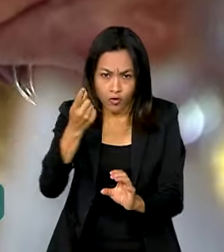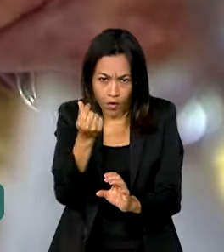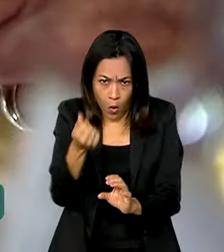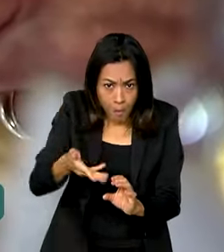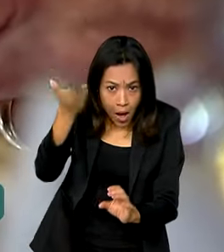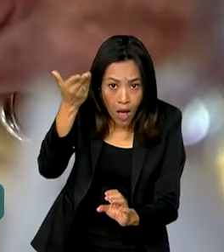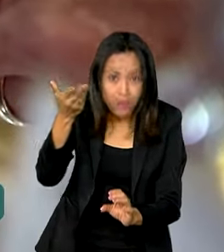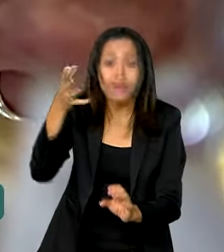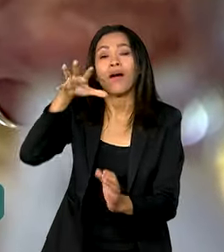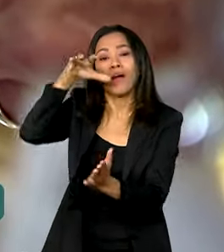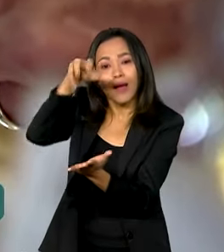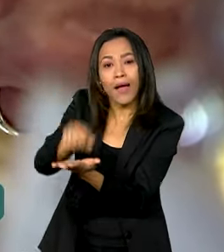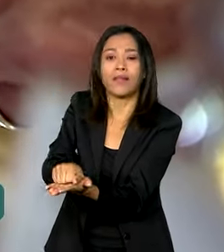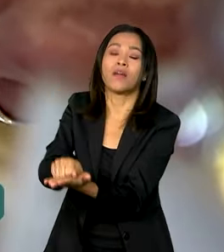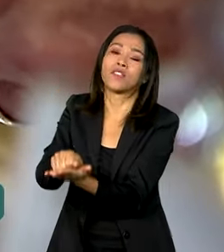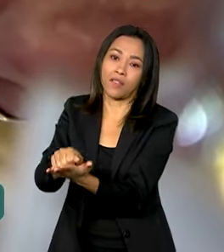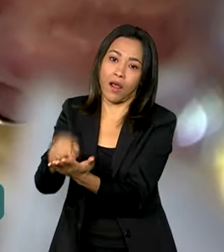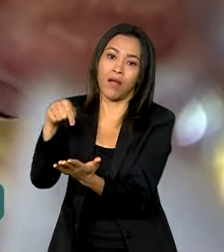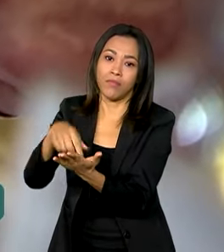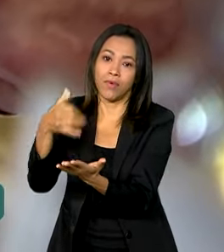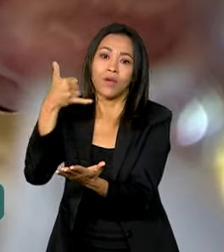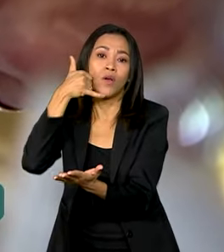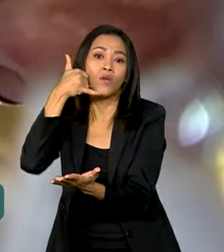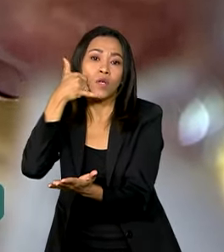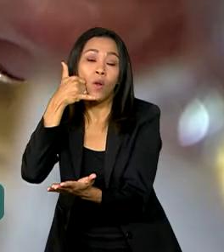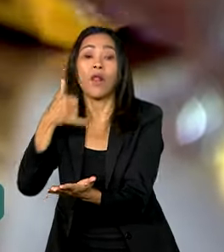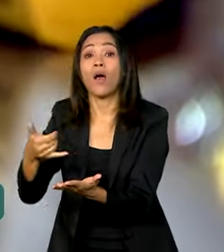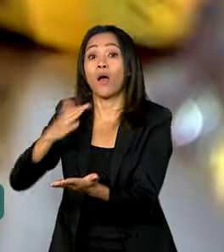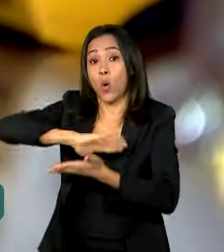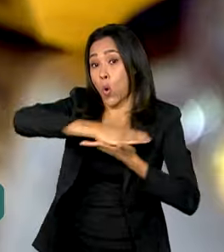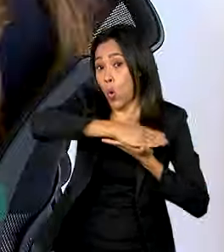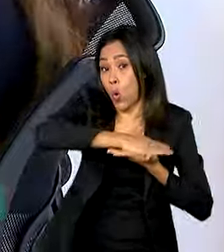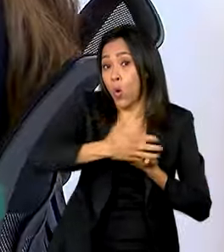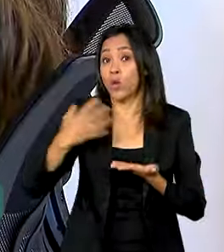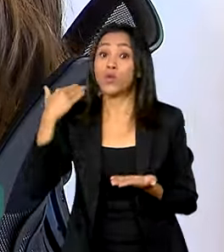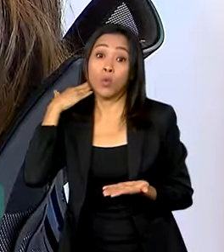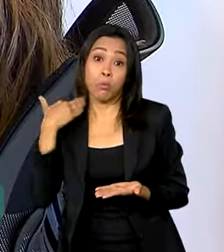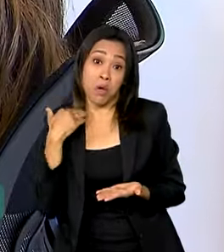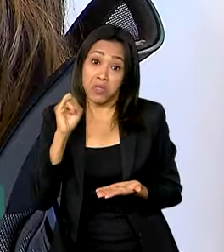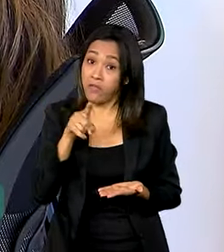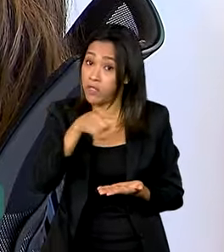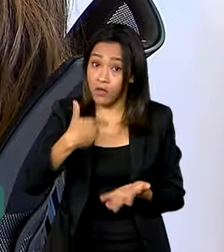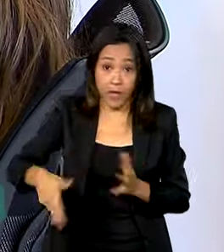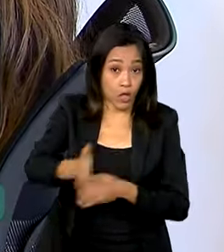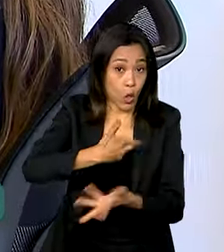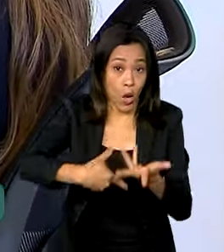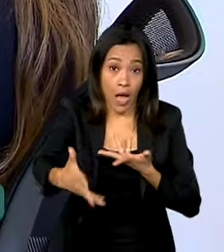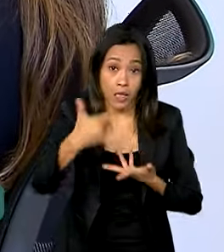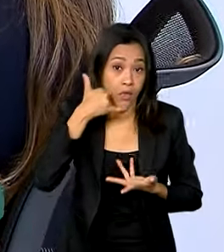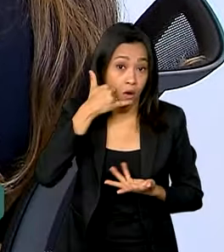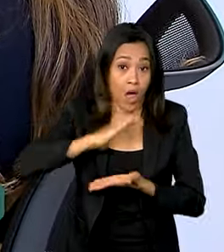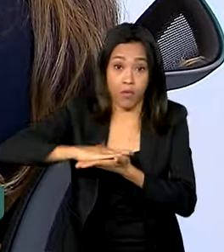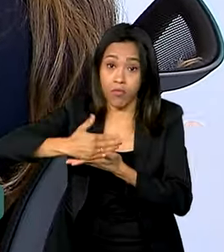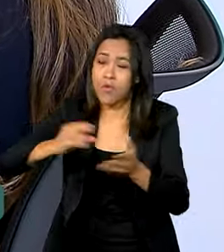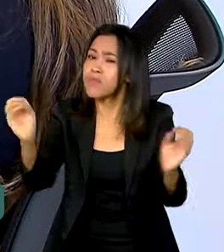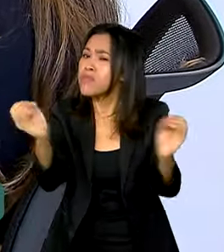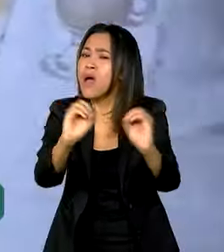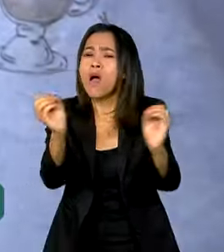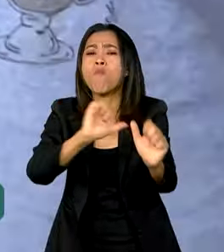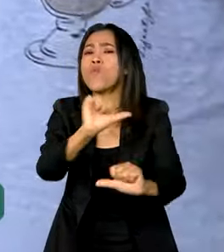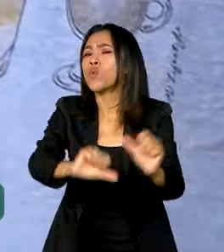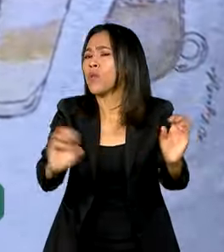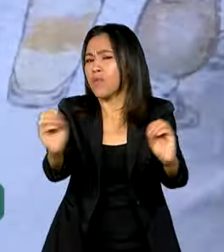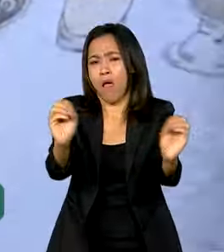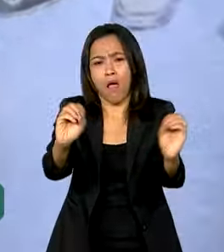cadastrando um novo aparelho no banco. Mas se você não for trocar de celular ou computador, nada muda. O objetivo